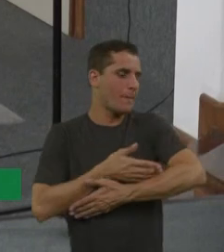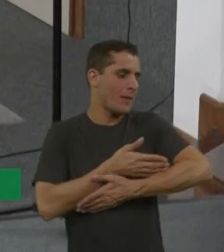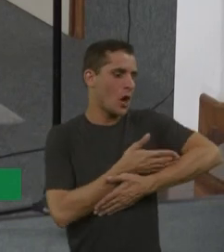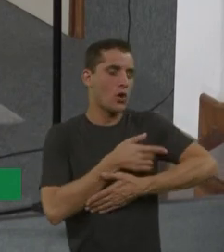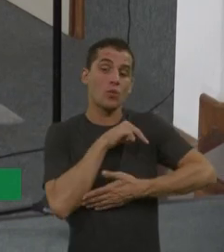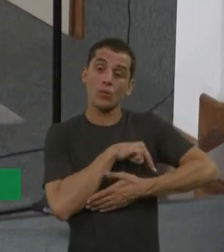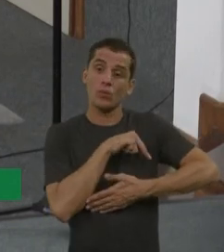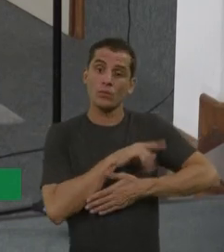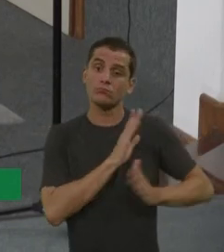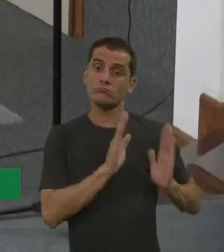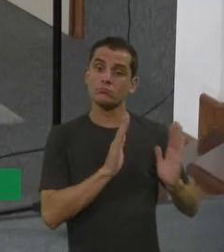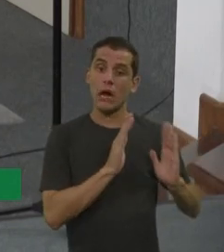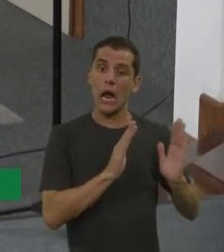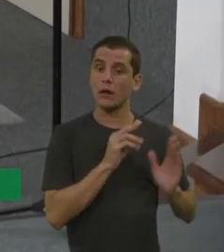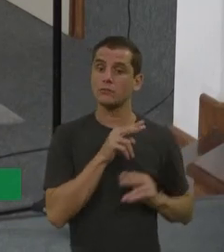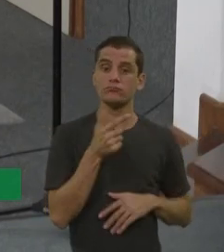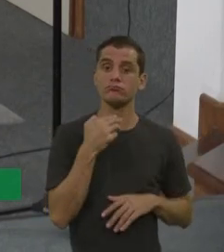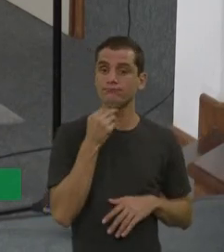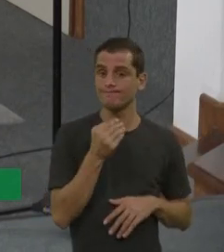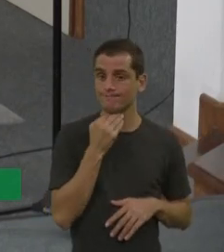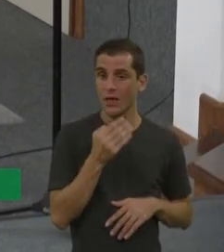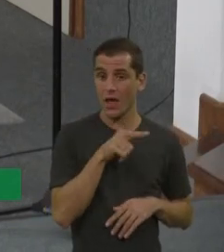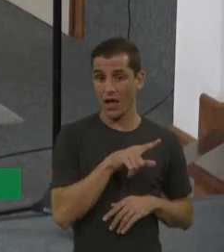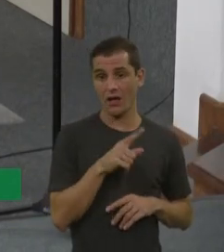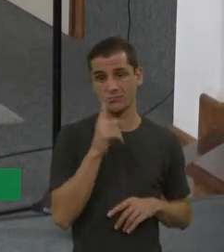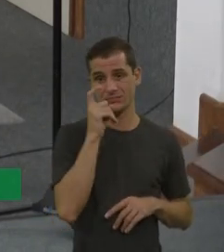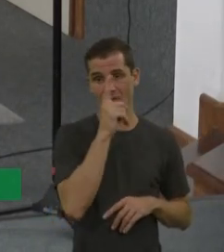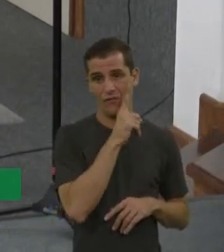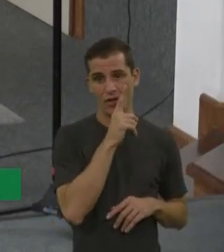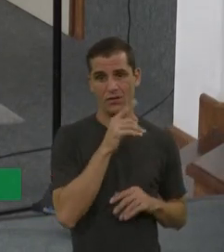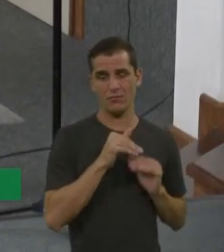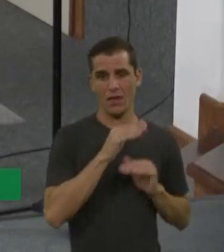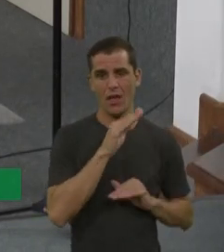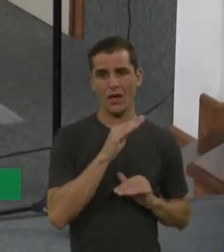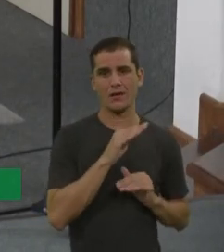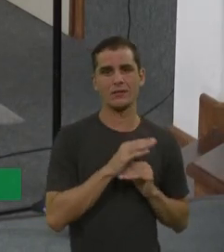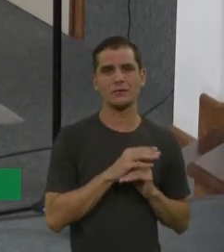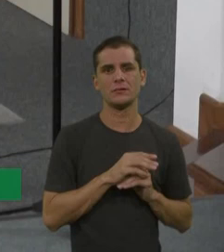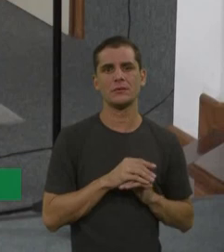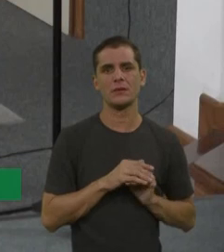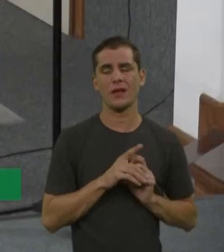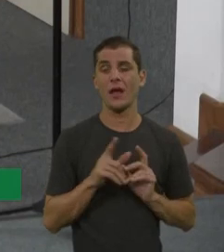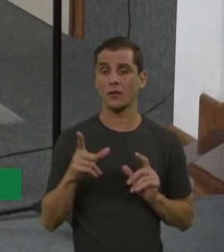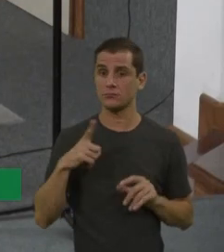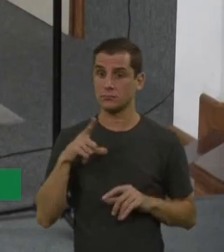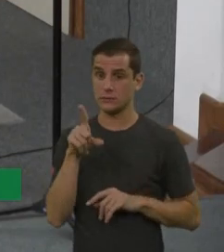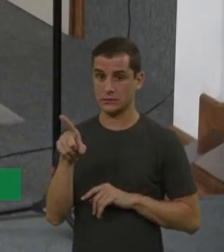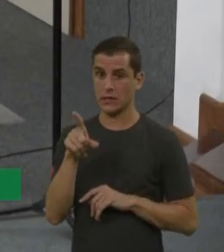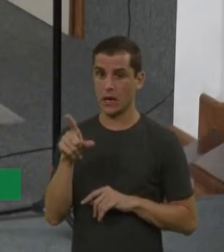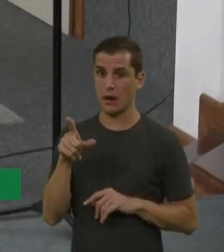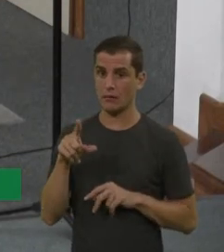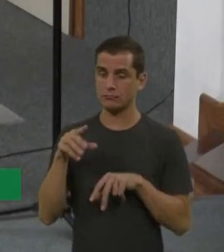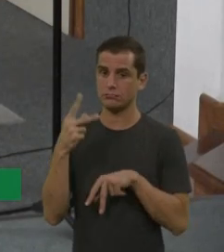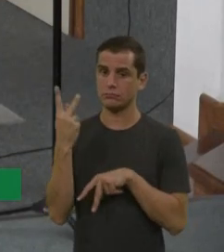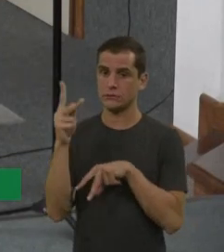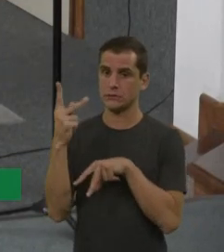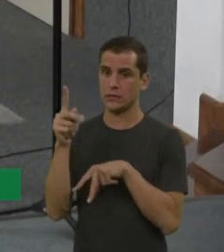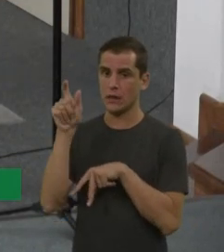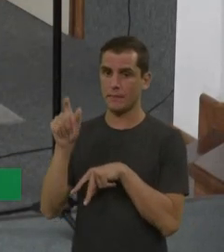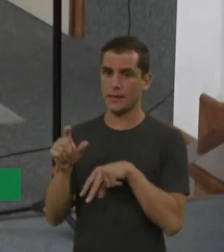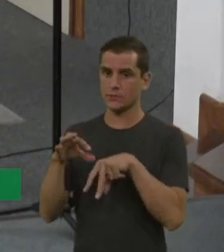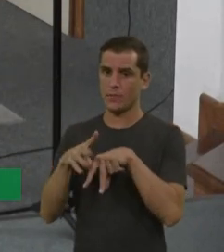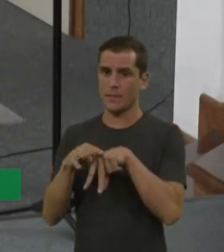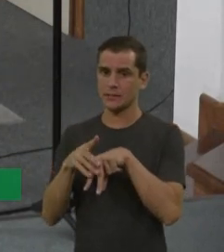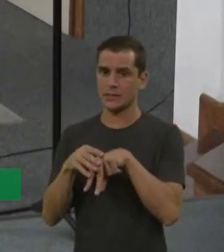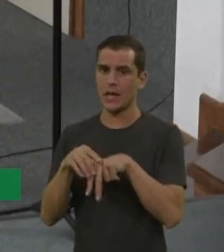hoje, que eu atendi, que fez o transplante, né? Que tá bem, né? Mas foi uma correria, tá? Daí eu pergunto pra vocês, quem aqui é doador